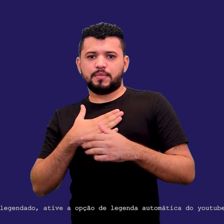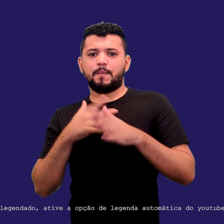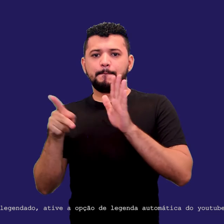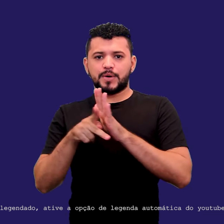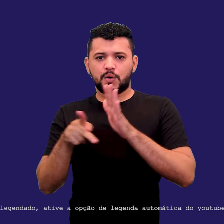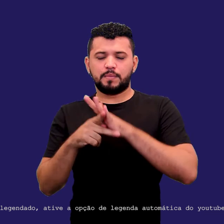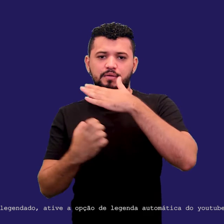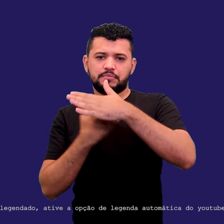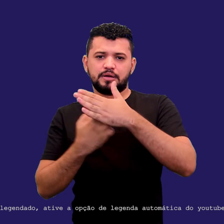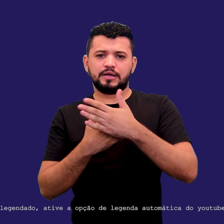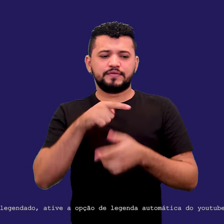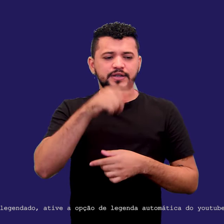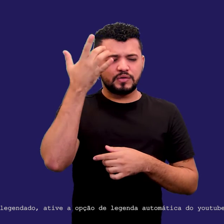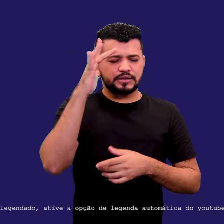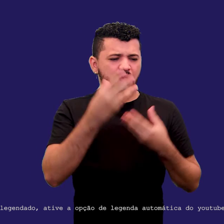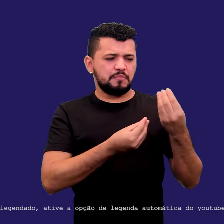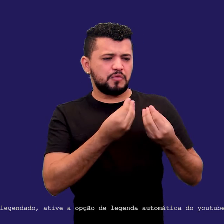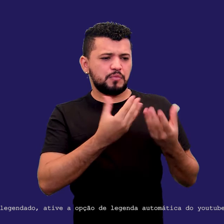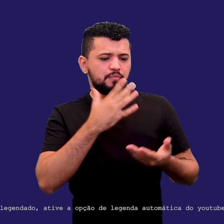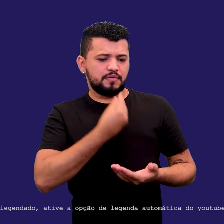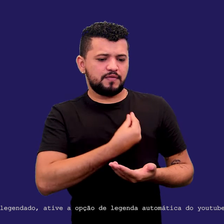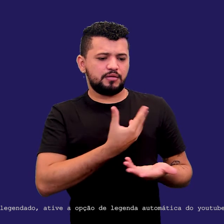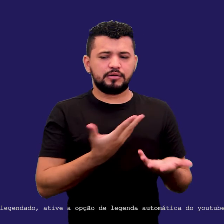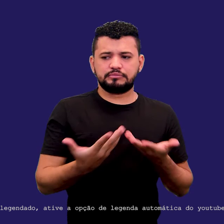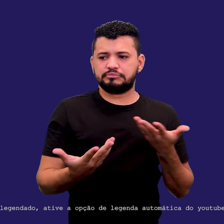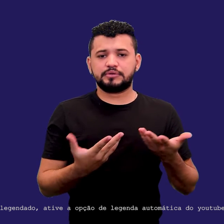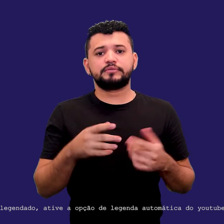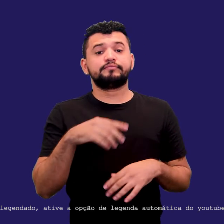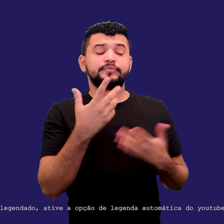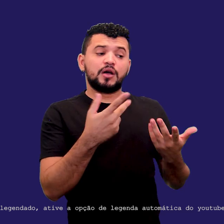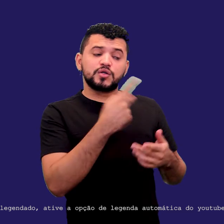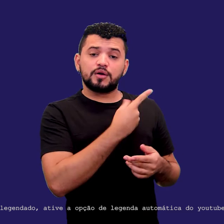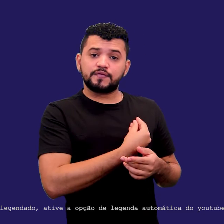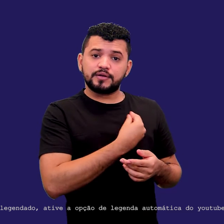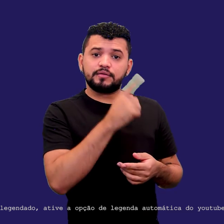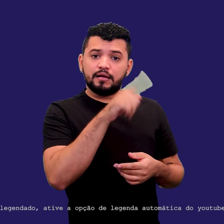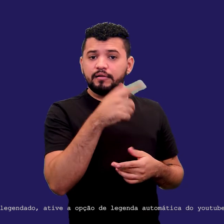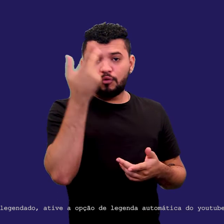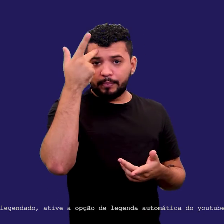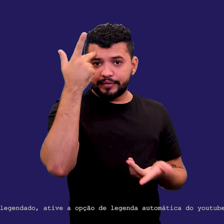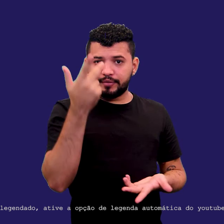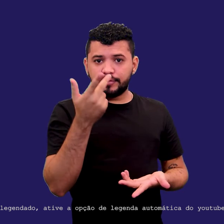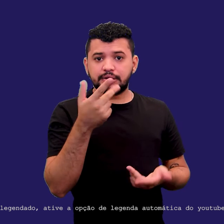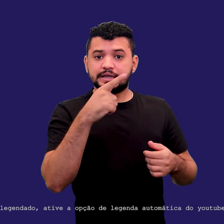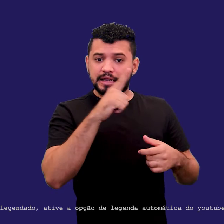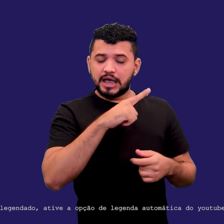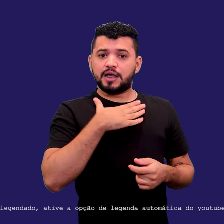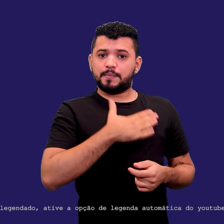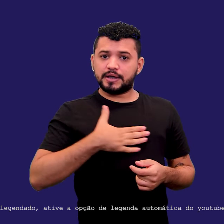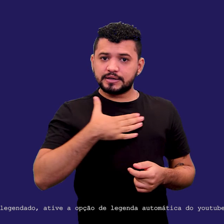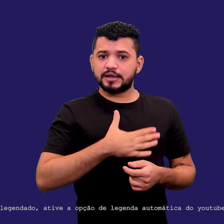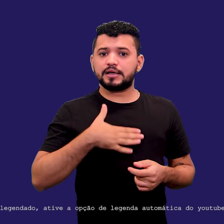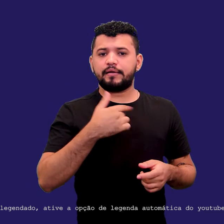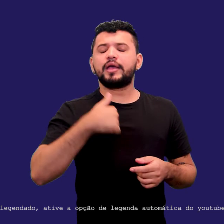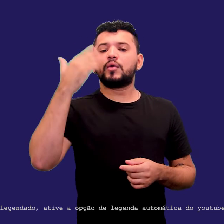não sabe como que a minha vida. Cara, a sua vida é esta vida, então sinta prazer com isso, então transforme esse processo. Eu entendo